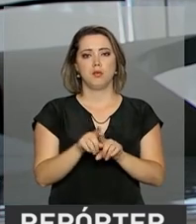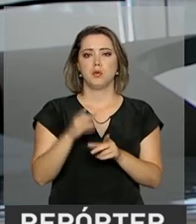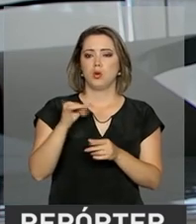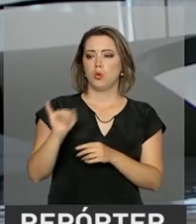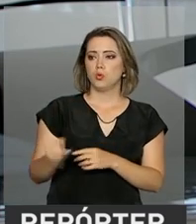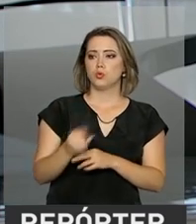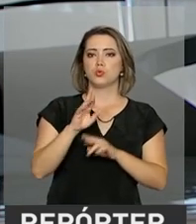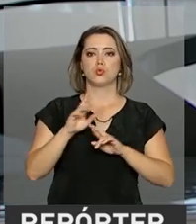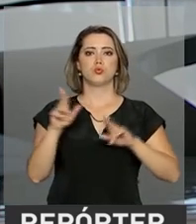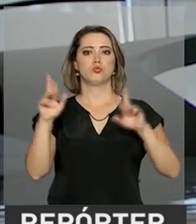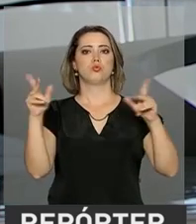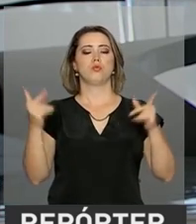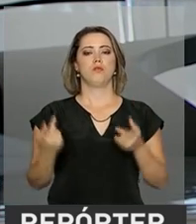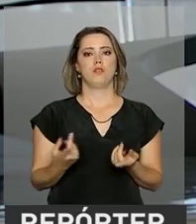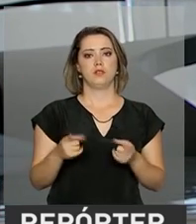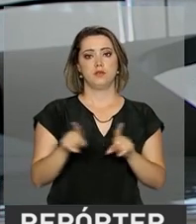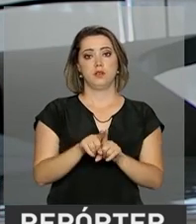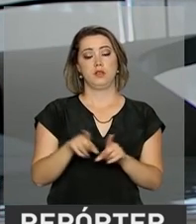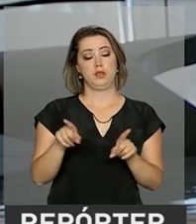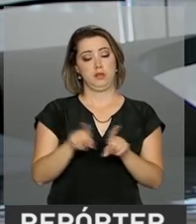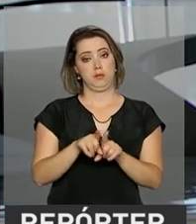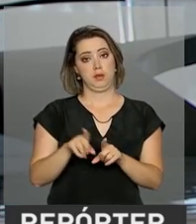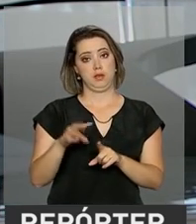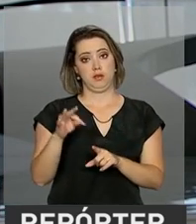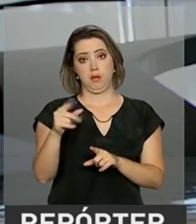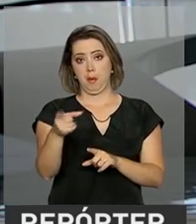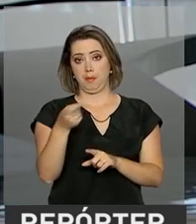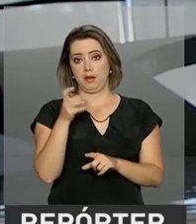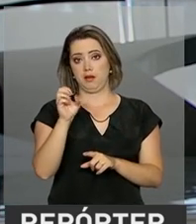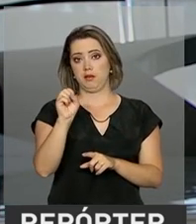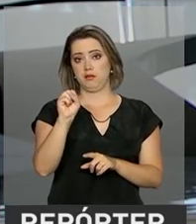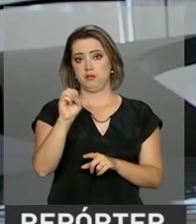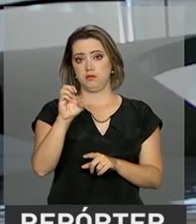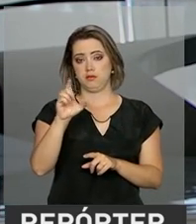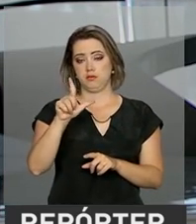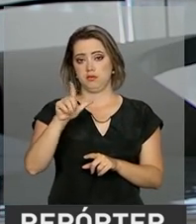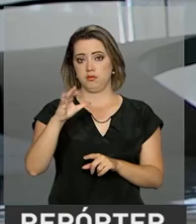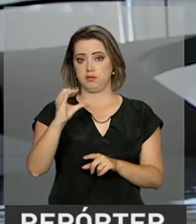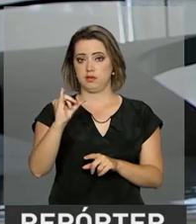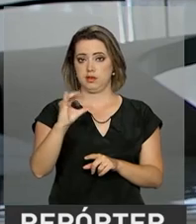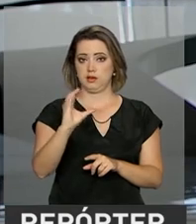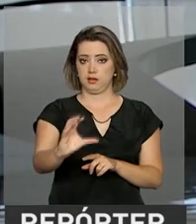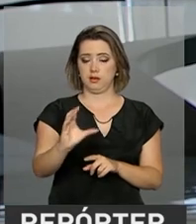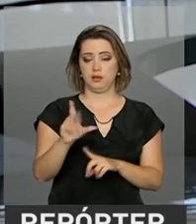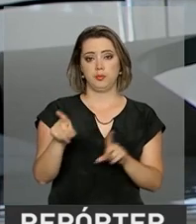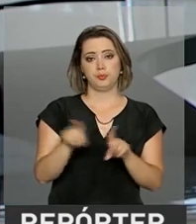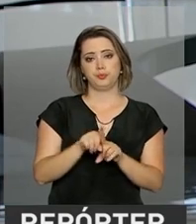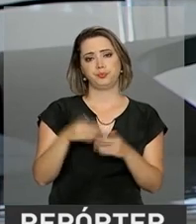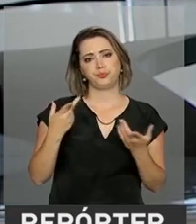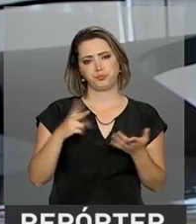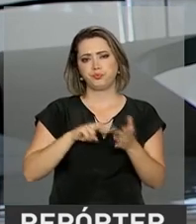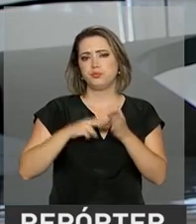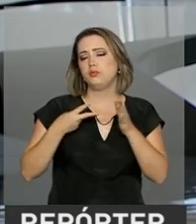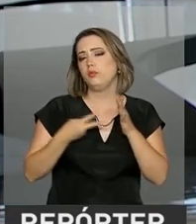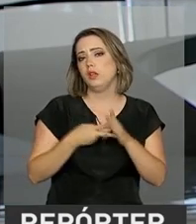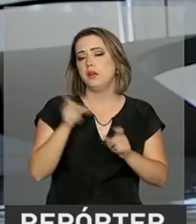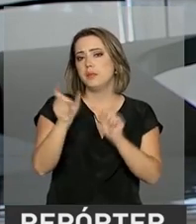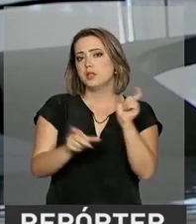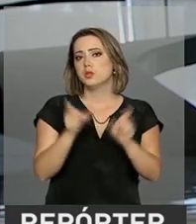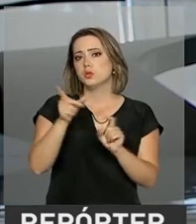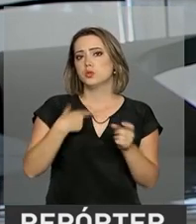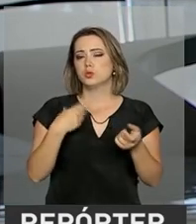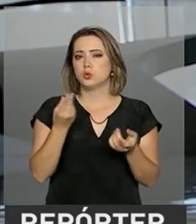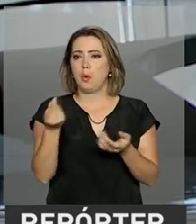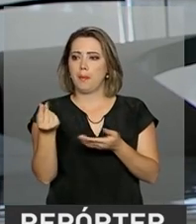inflação e também pela taxa Selic, que é a taxa referencial de juros do país. Na prática, é como se o cidadão estivesse